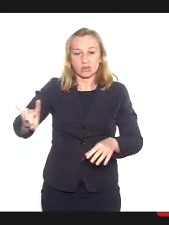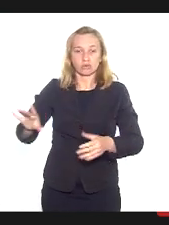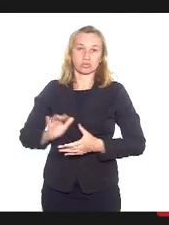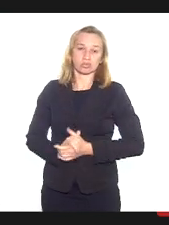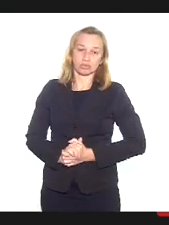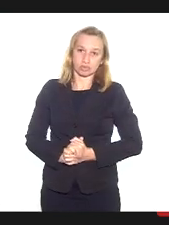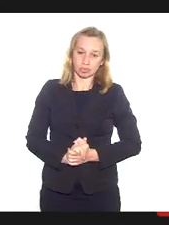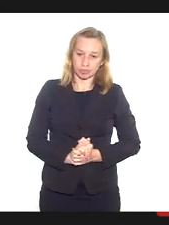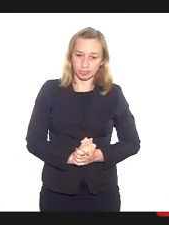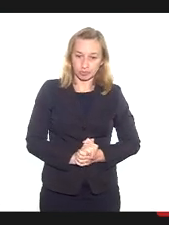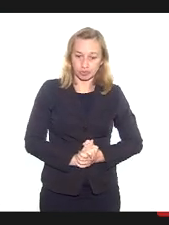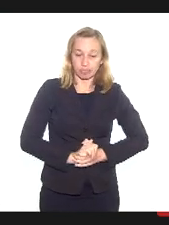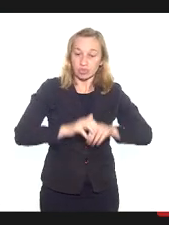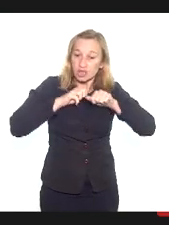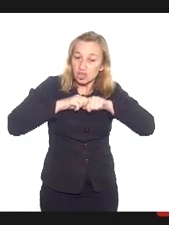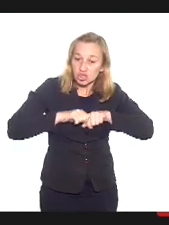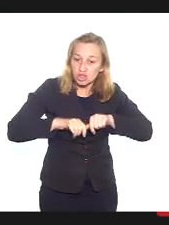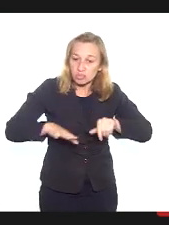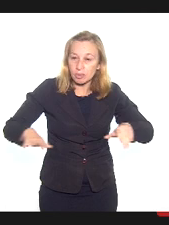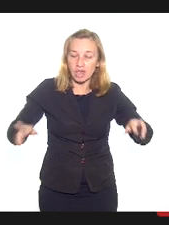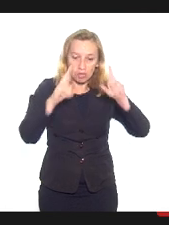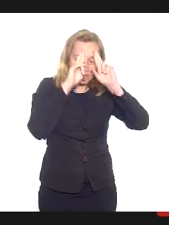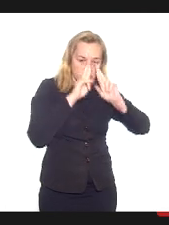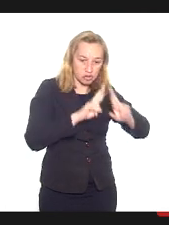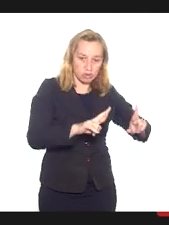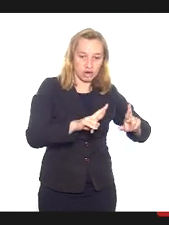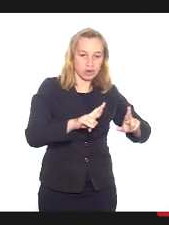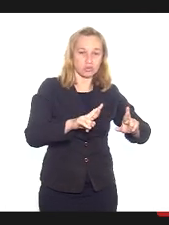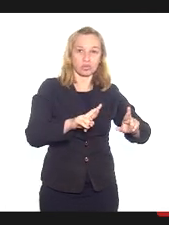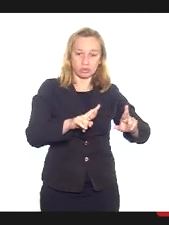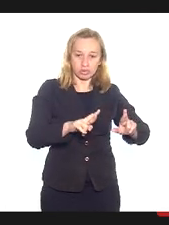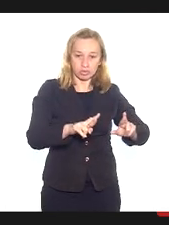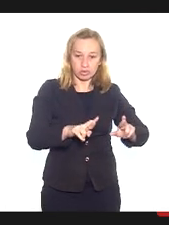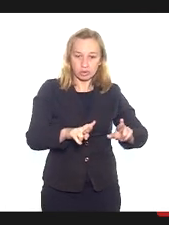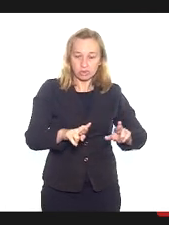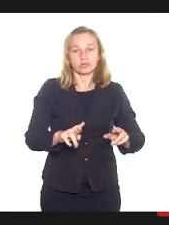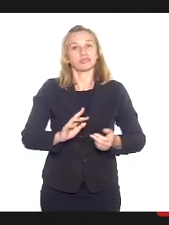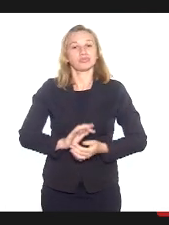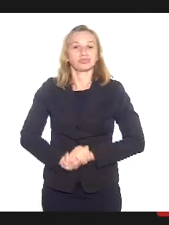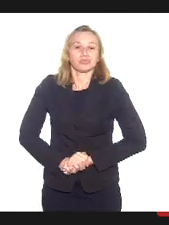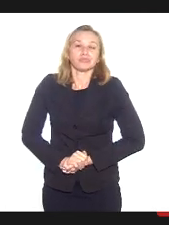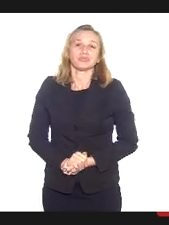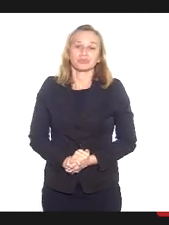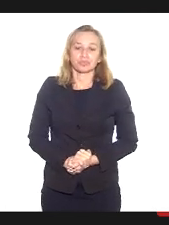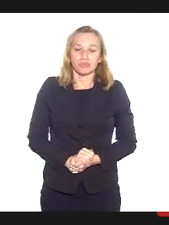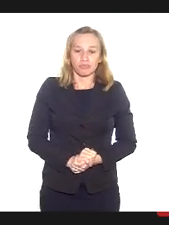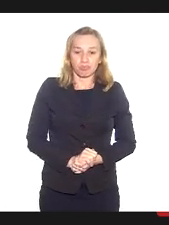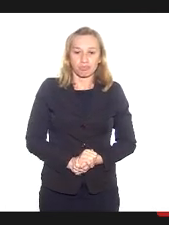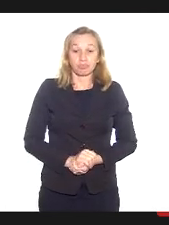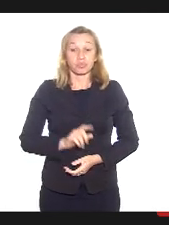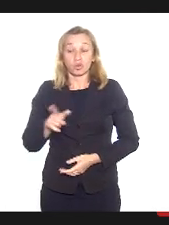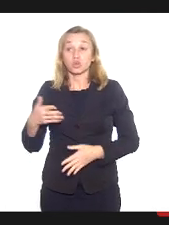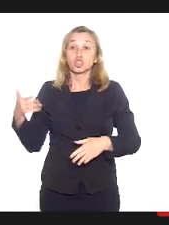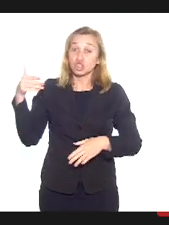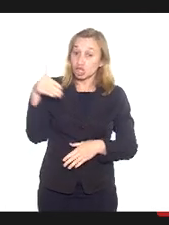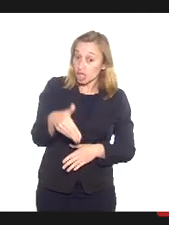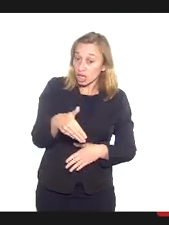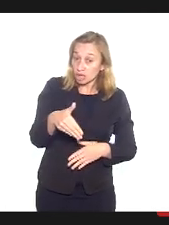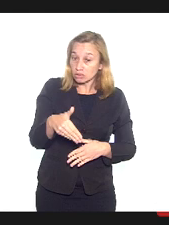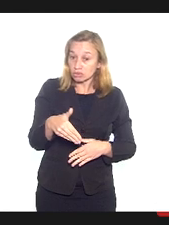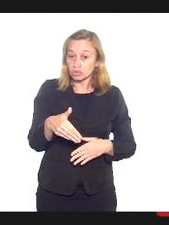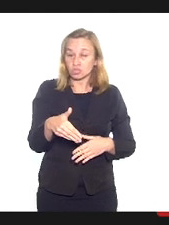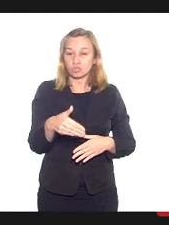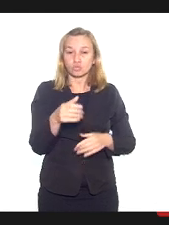disseminem isso, inclusive, entre os membros mais fundamentalistas do seu segmento religioso, justamente aqueles que entram, que quebram, que